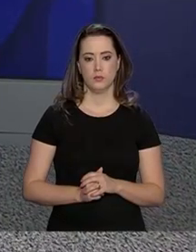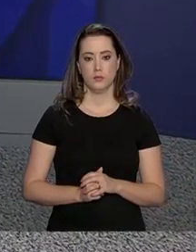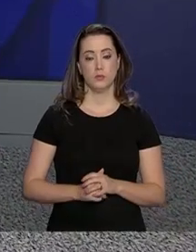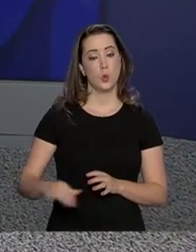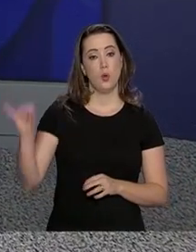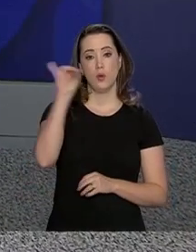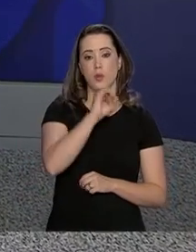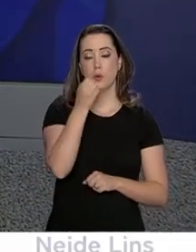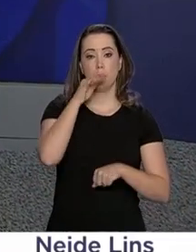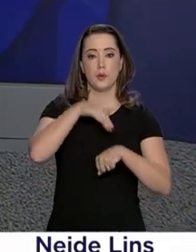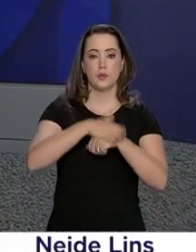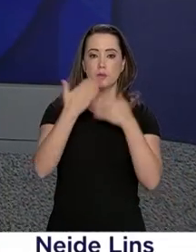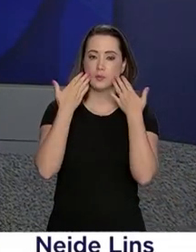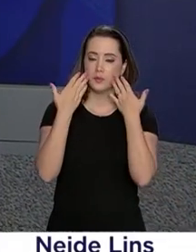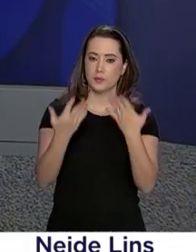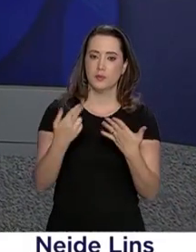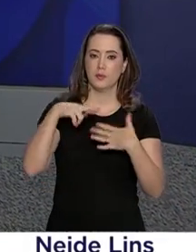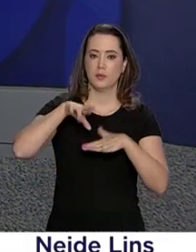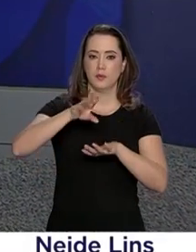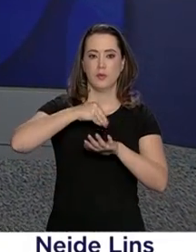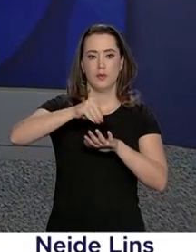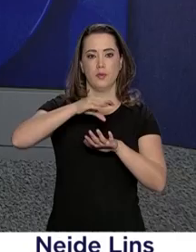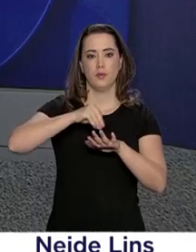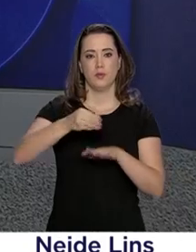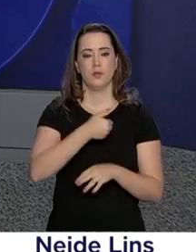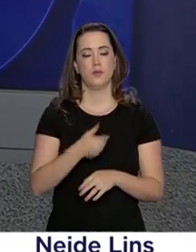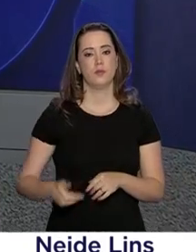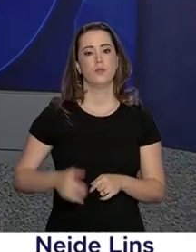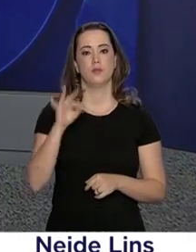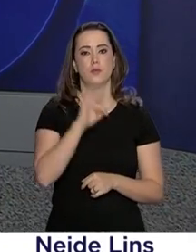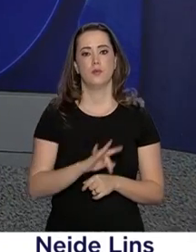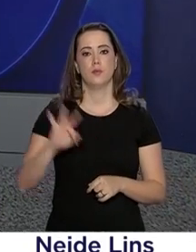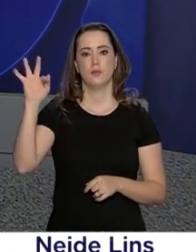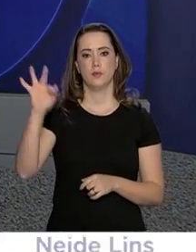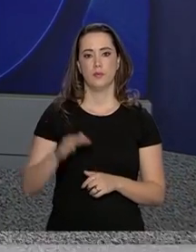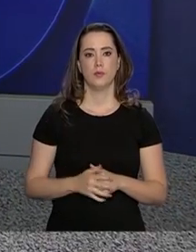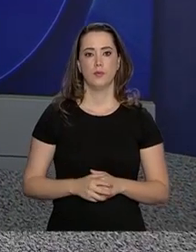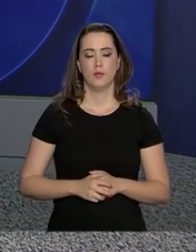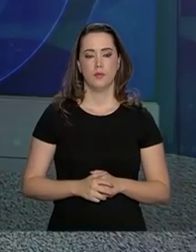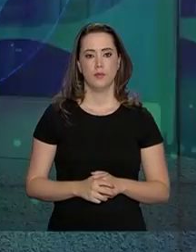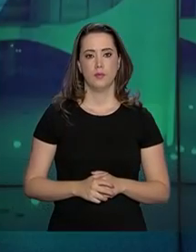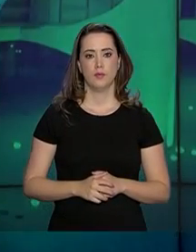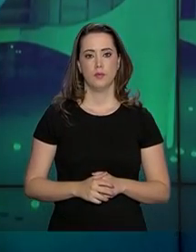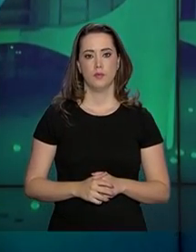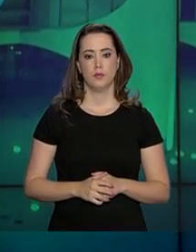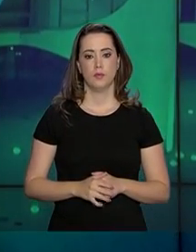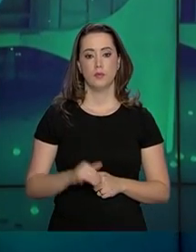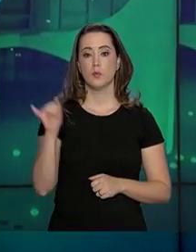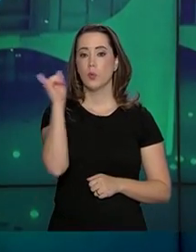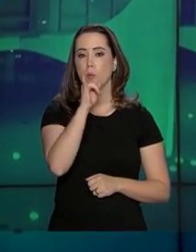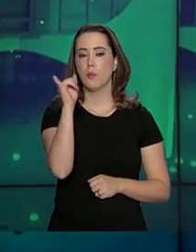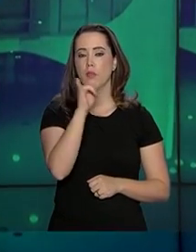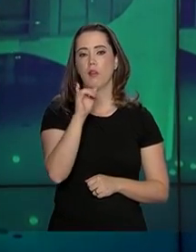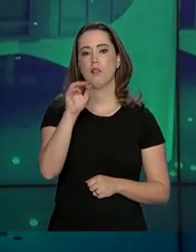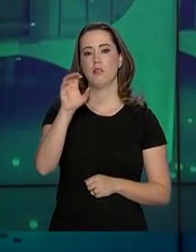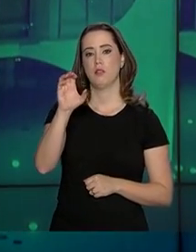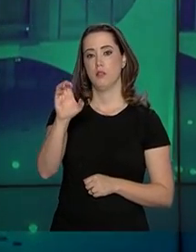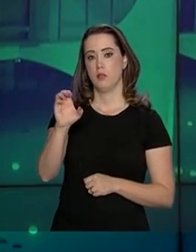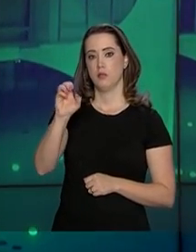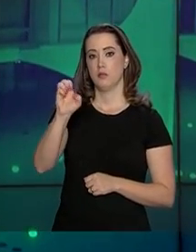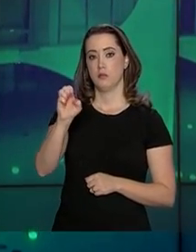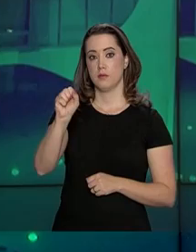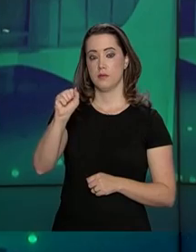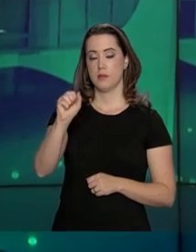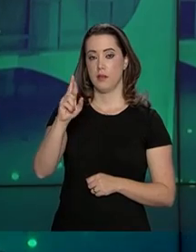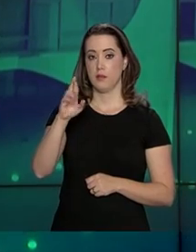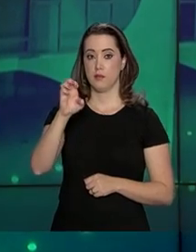Olá, boa noite. No ar o Repórter NBR com as notícias do governo federal. O italiano César e Batiste